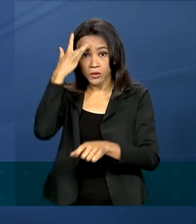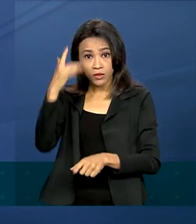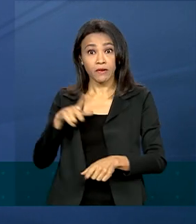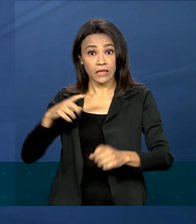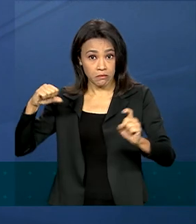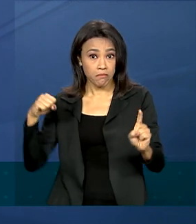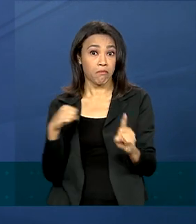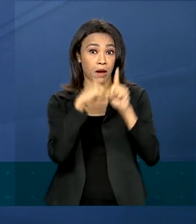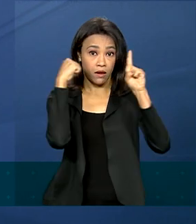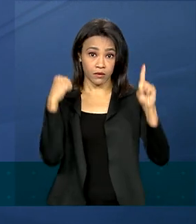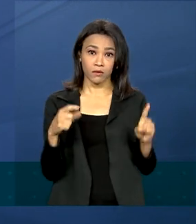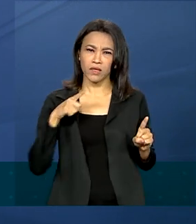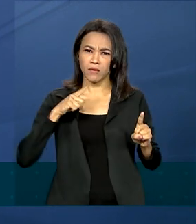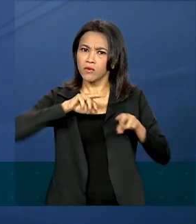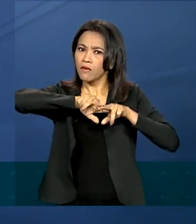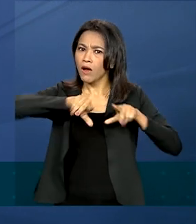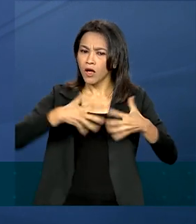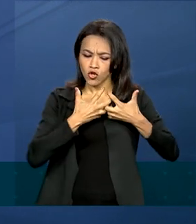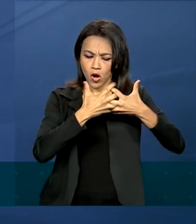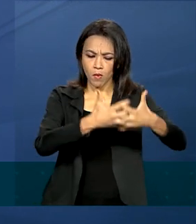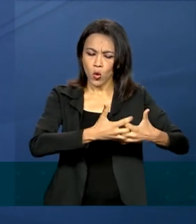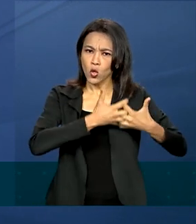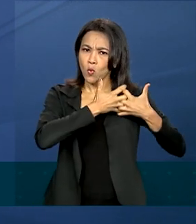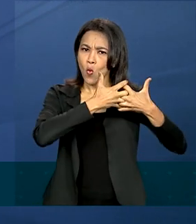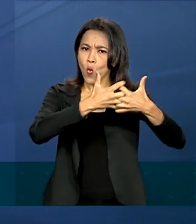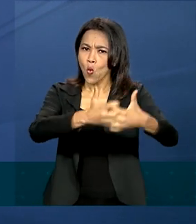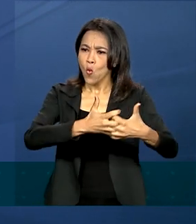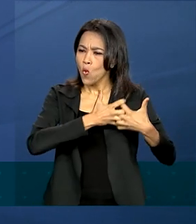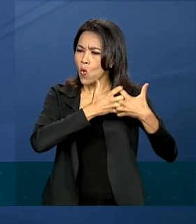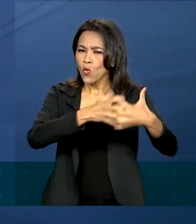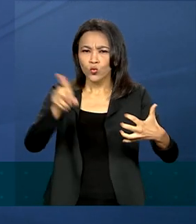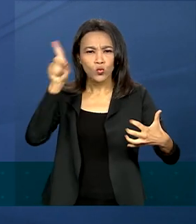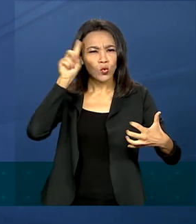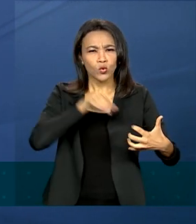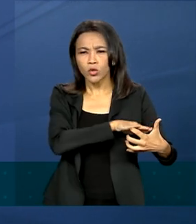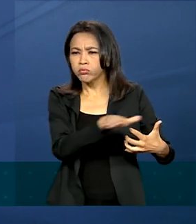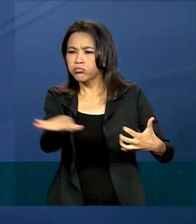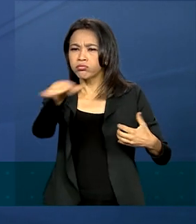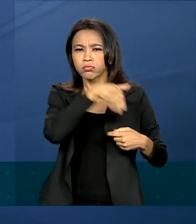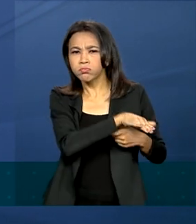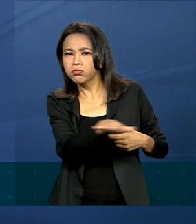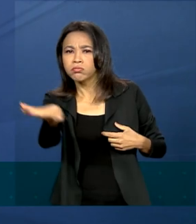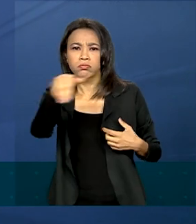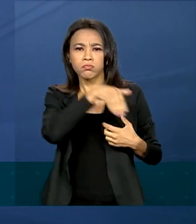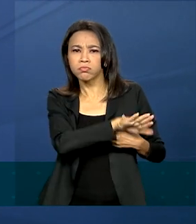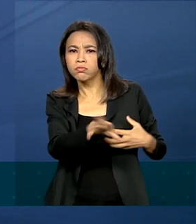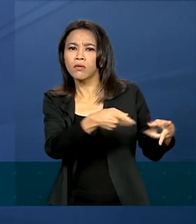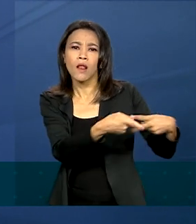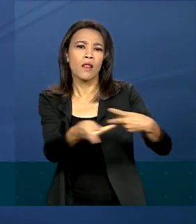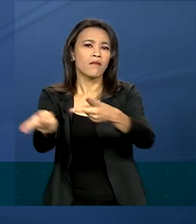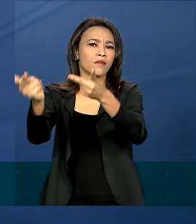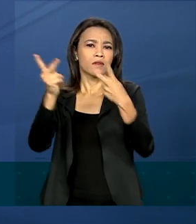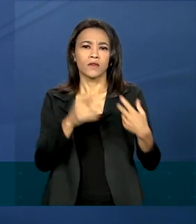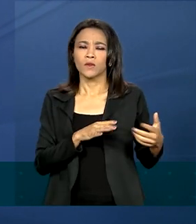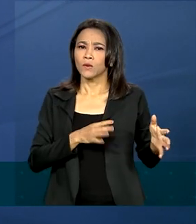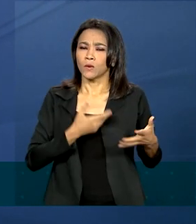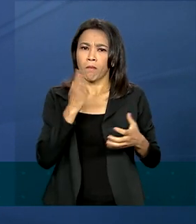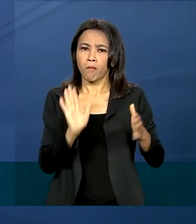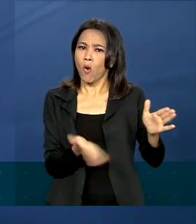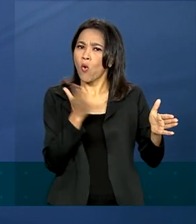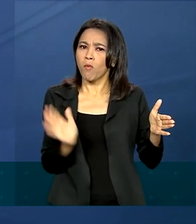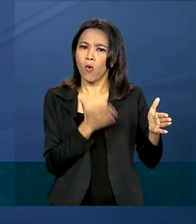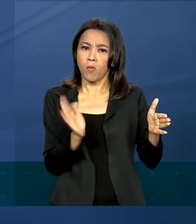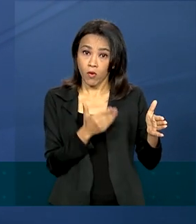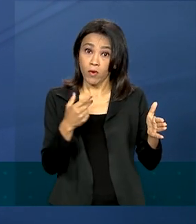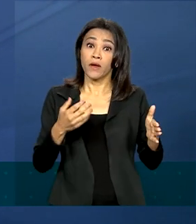nós temos diversos caminhoneiros que passam todos os dias naquela região, levando o nosso PIB, a nossa produção e a ponte vai livrar,